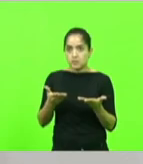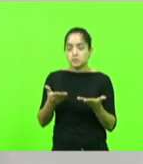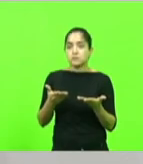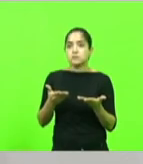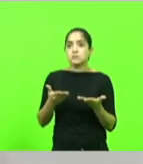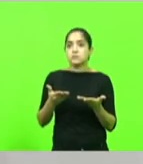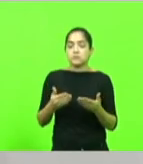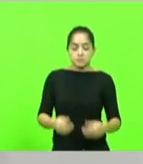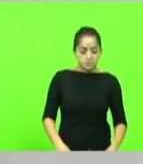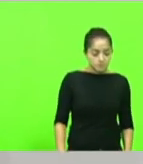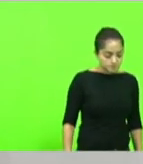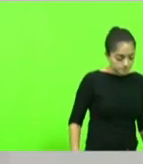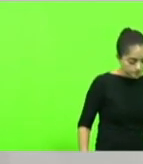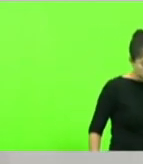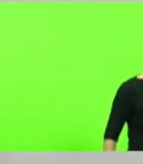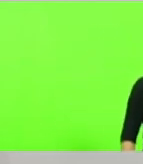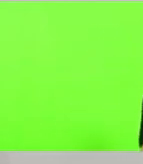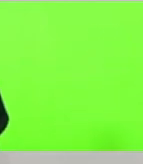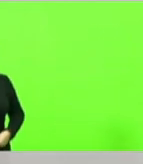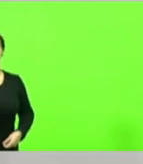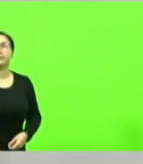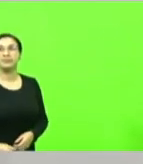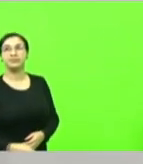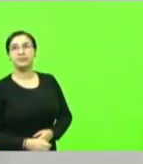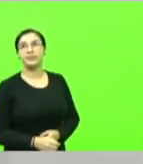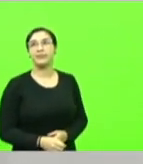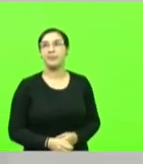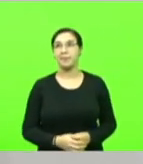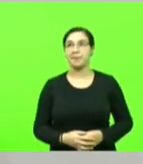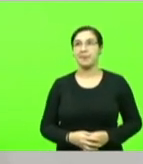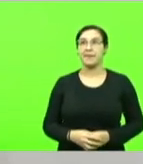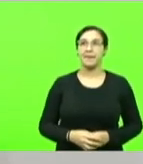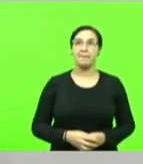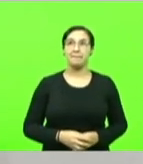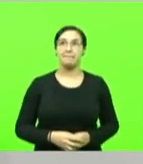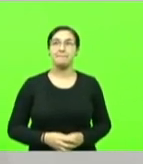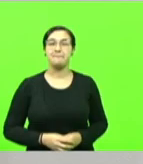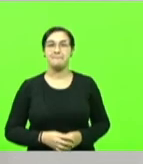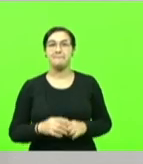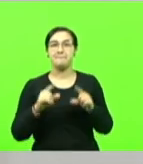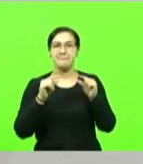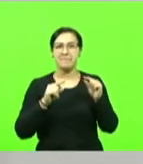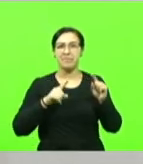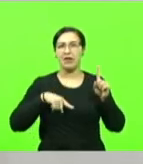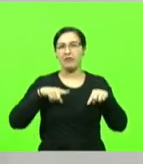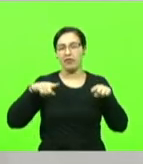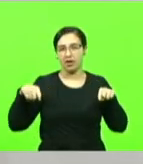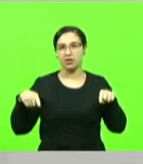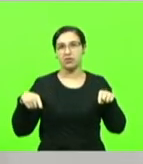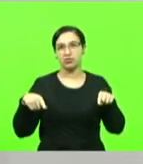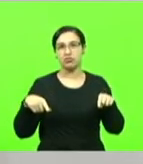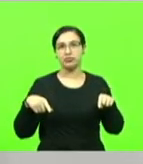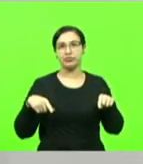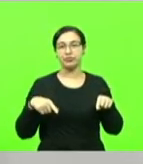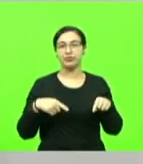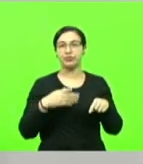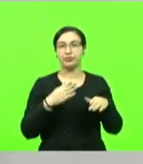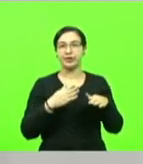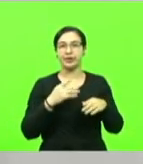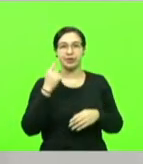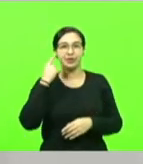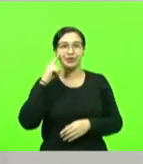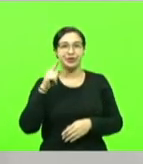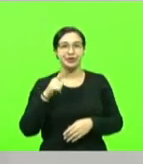Agora, por haver pequenas variações entre o valor resultante dos vencimentos, ele não aprovou,